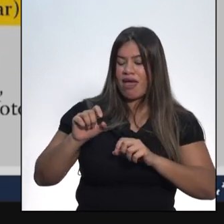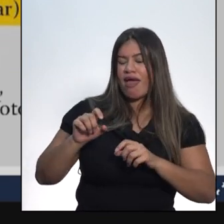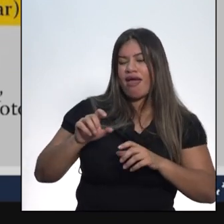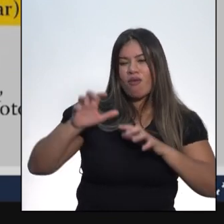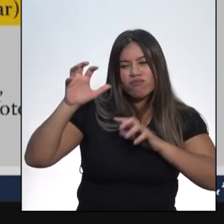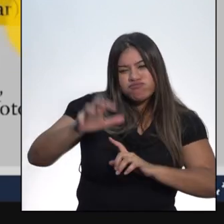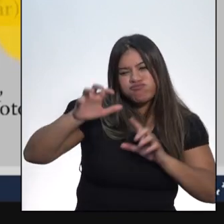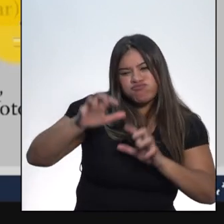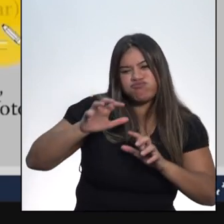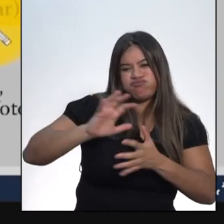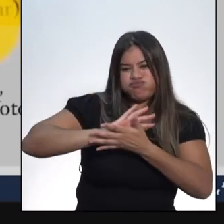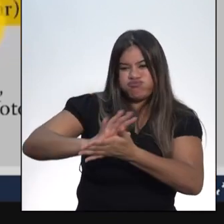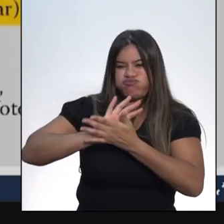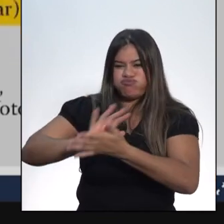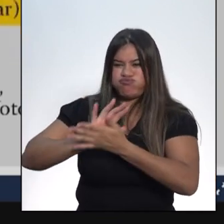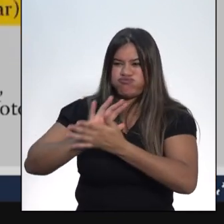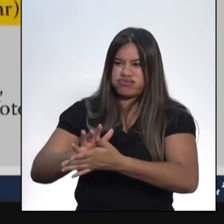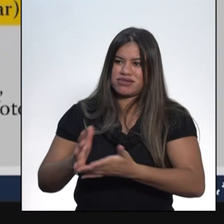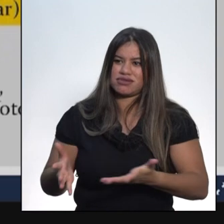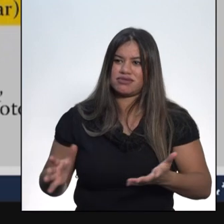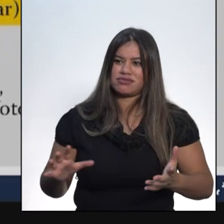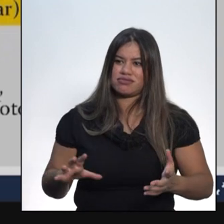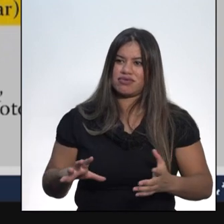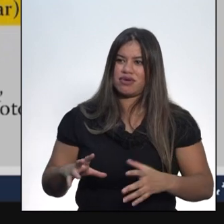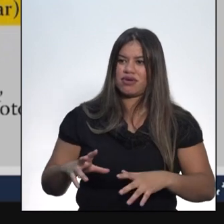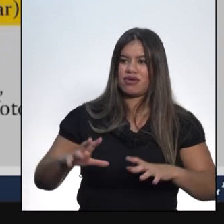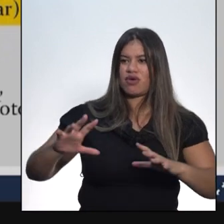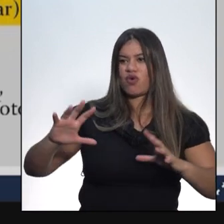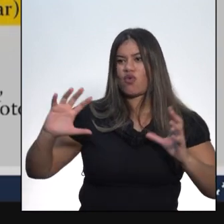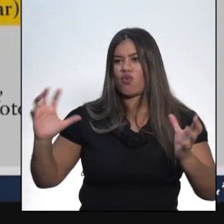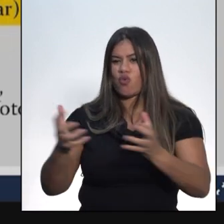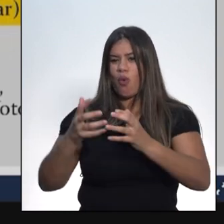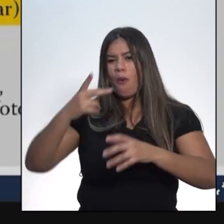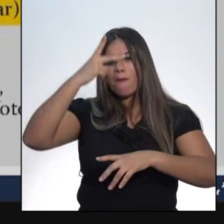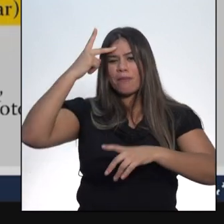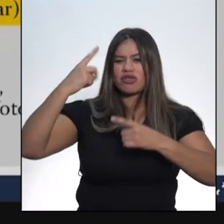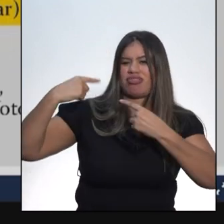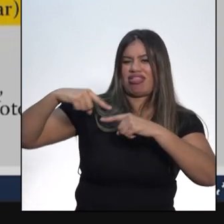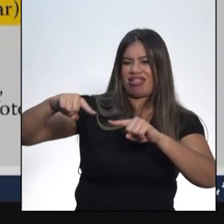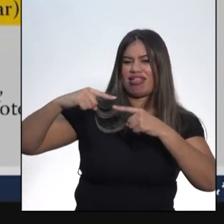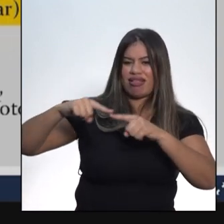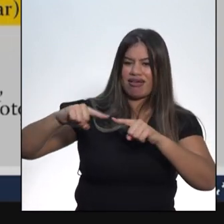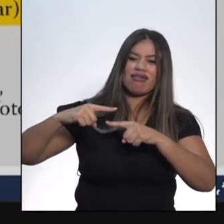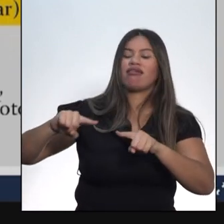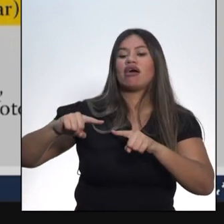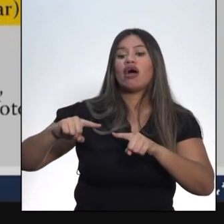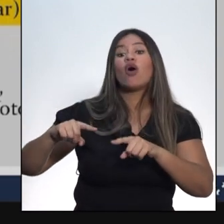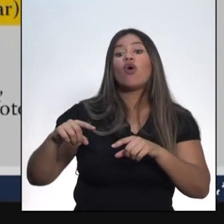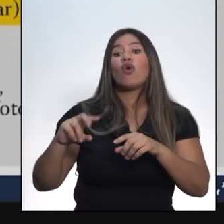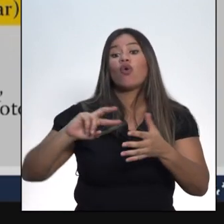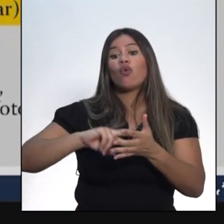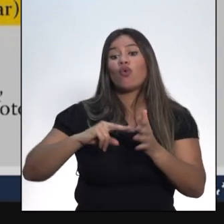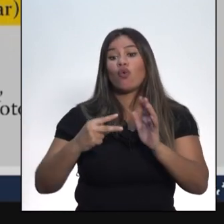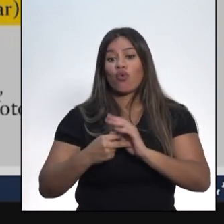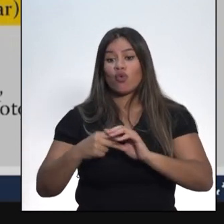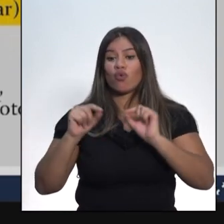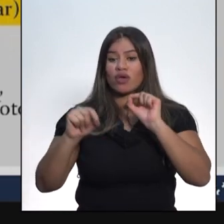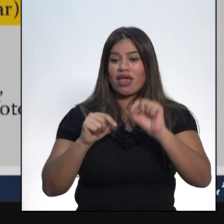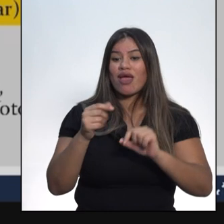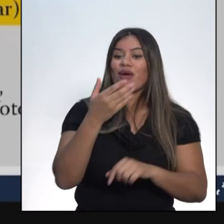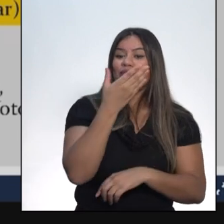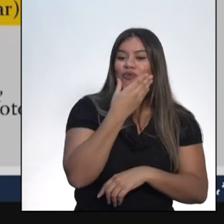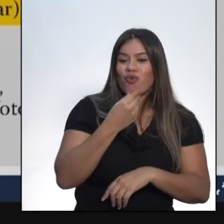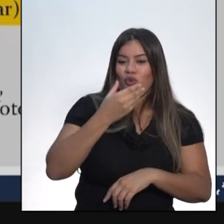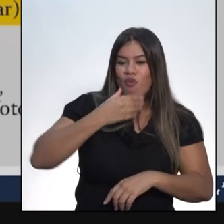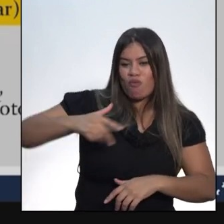Lembre-se, o coronel possuía a sua milícia particular, ou seja, um grupo de jagunços